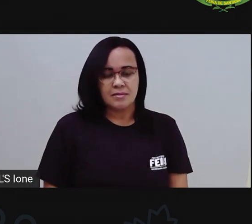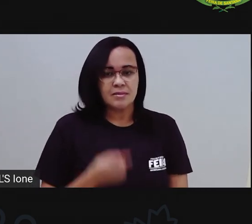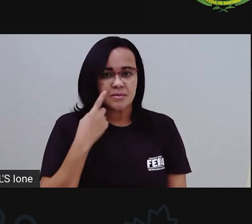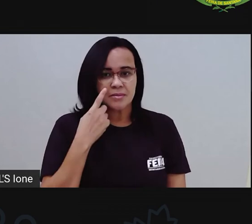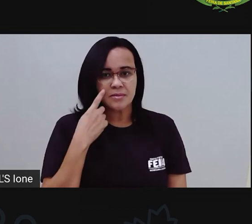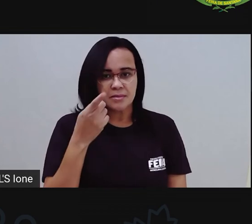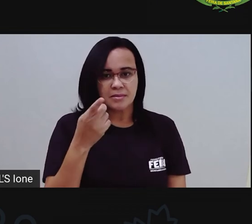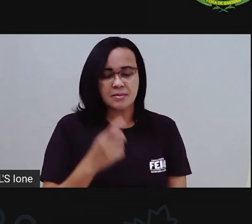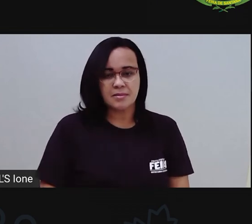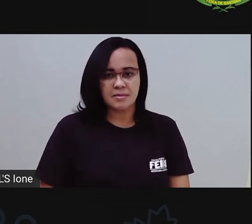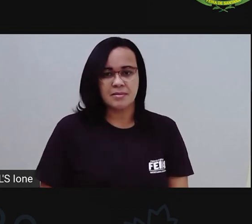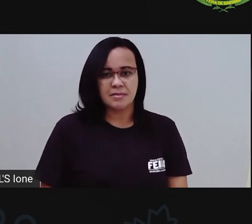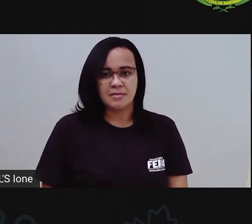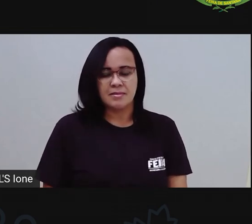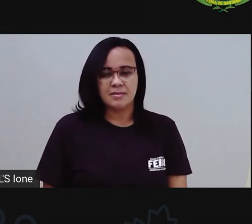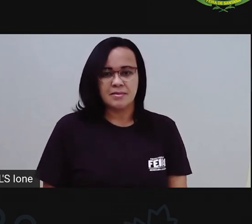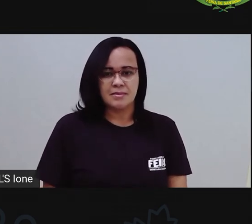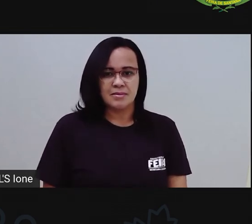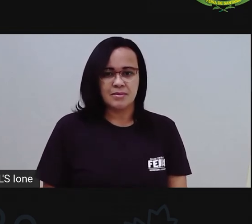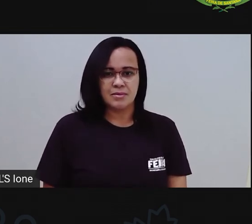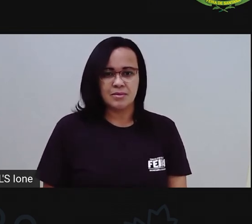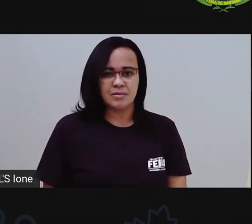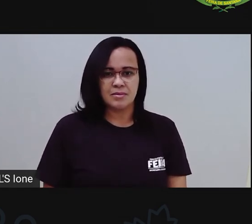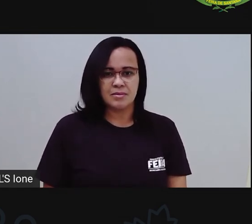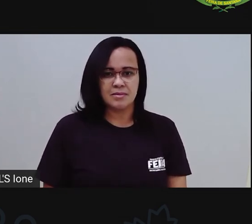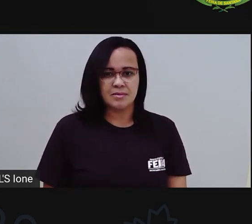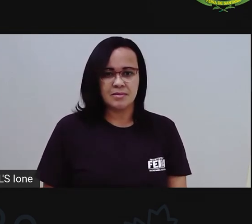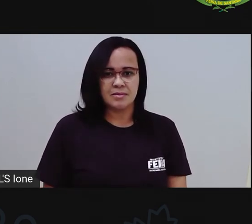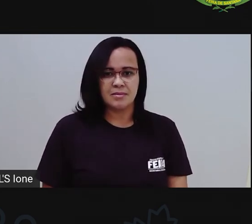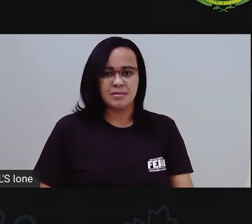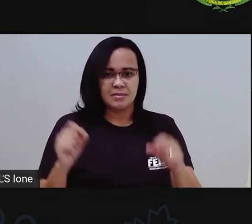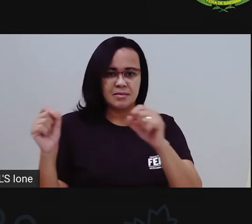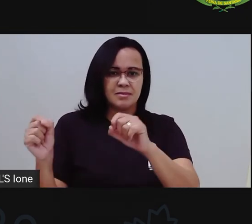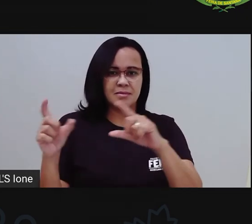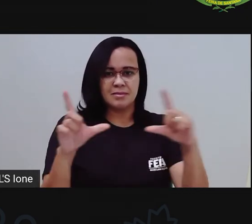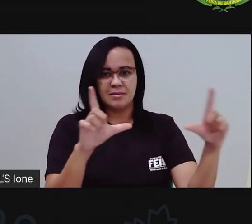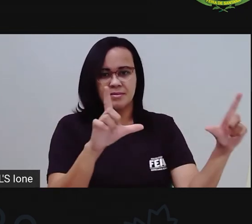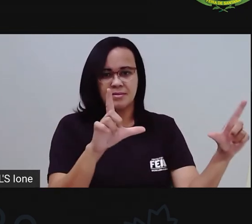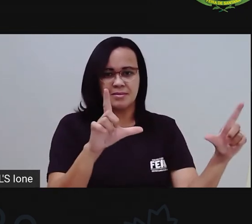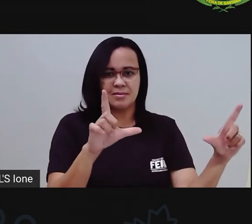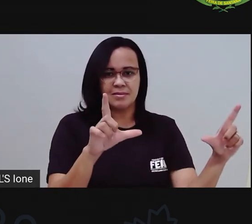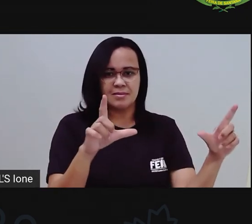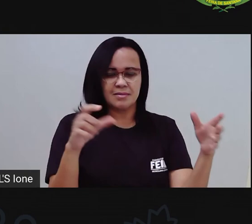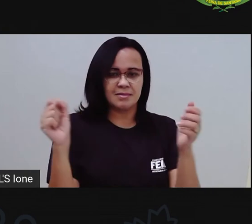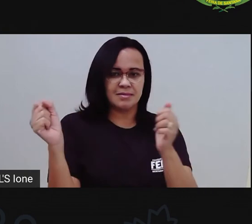Deixa só ela aparecer para a gente. Nossa. Próximo joguinho. Vamos compartilhar.